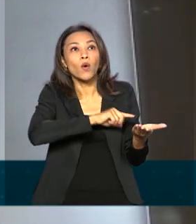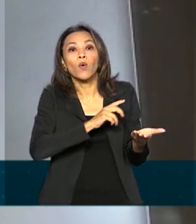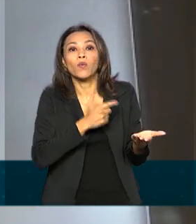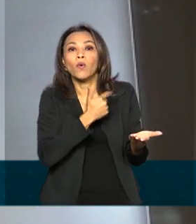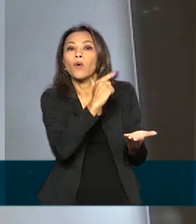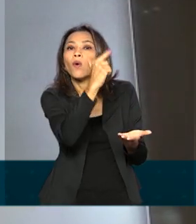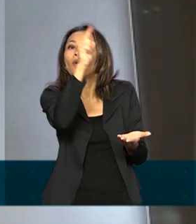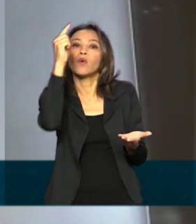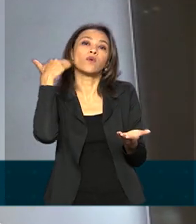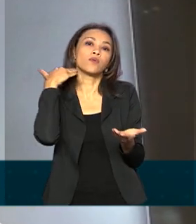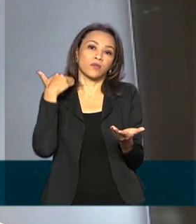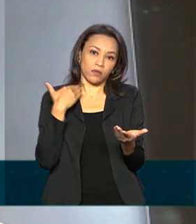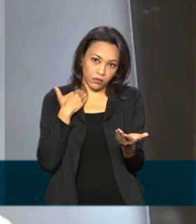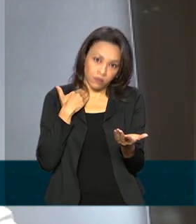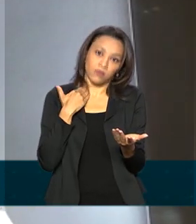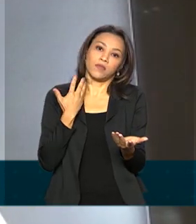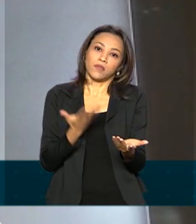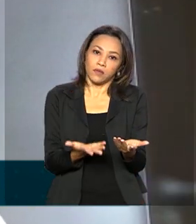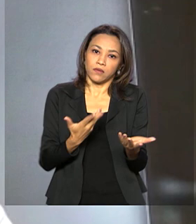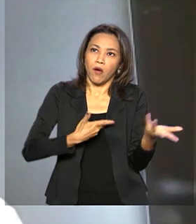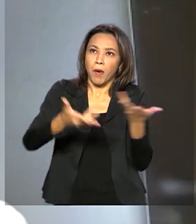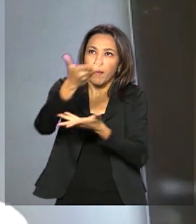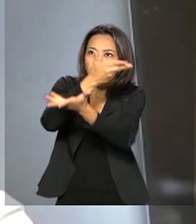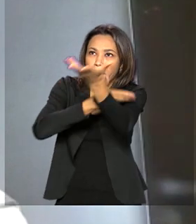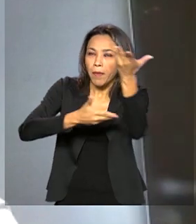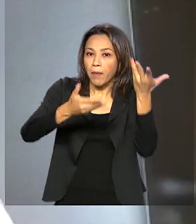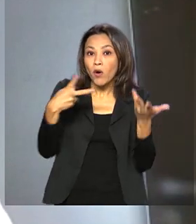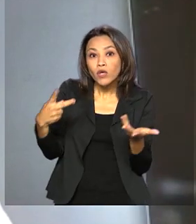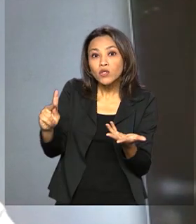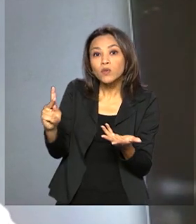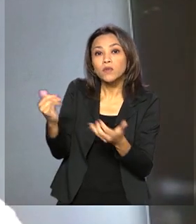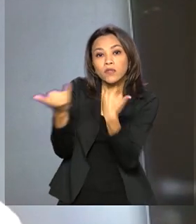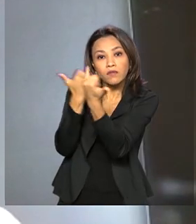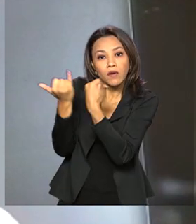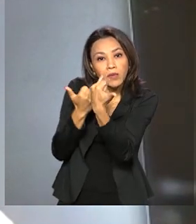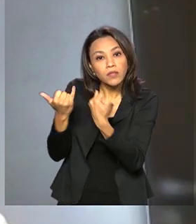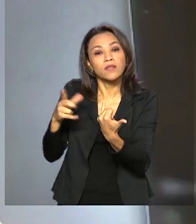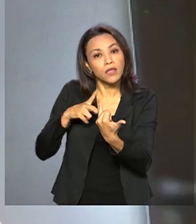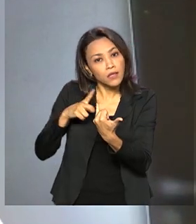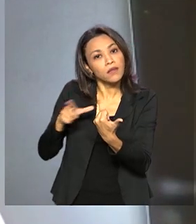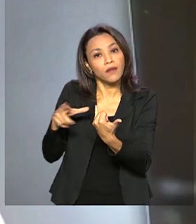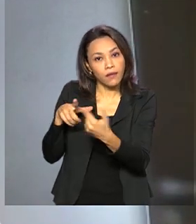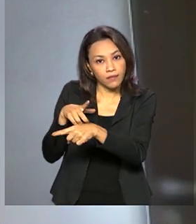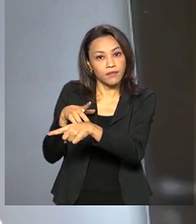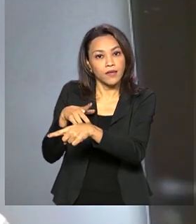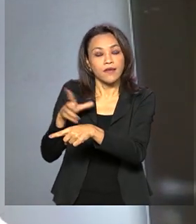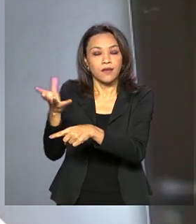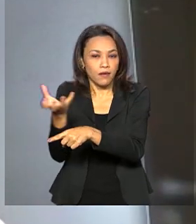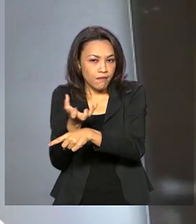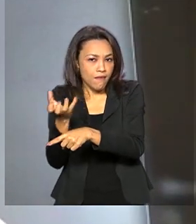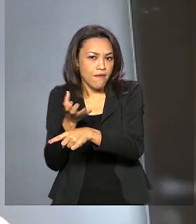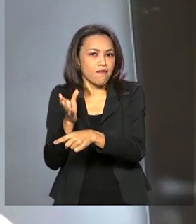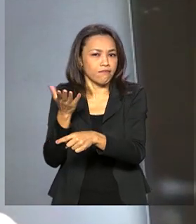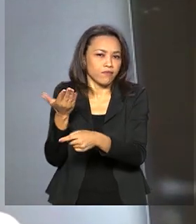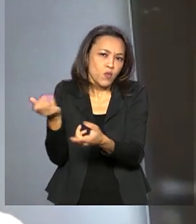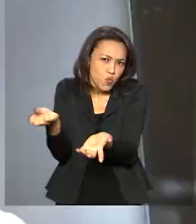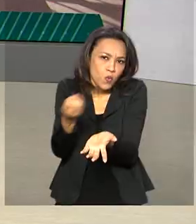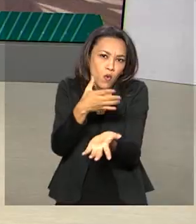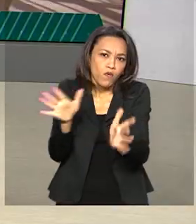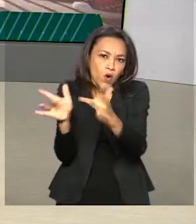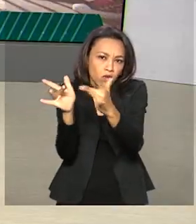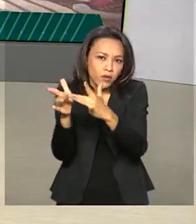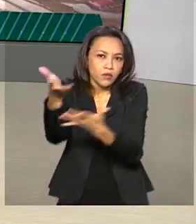onde ele mantém um relacionamento, para uma outra, que ele também mantém o relacionamento, ou que ele quer que ele iniciar um relacionamento novo.